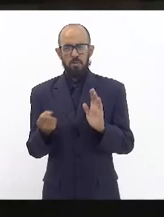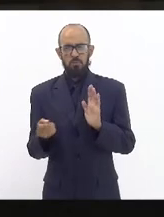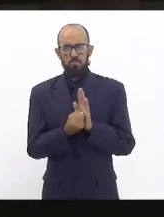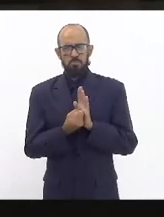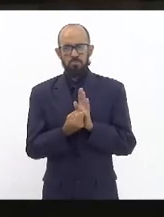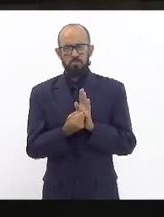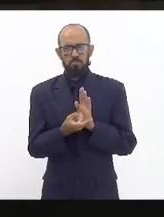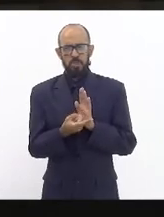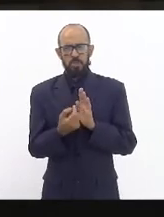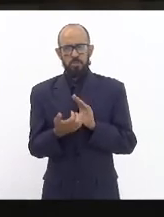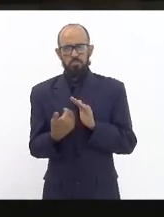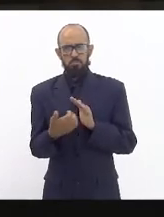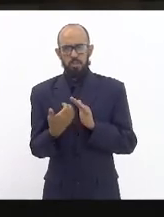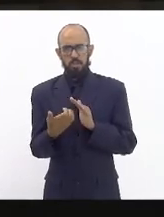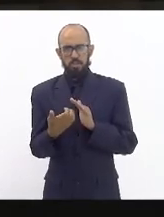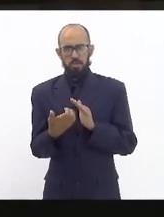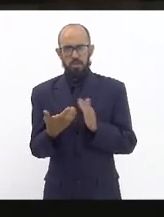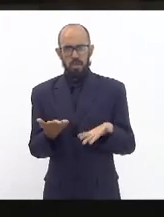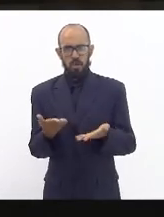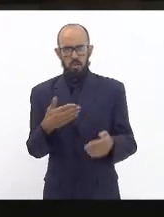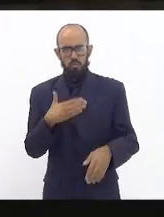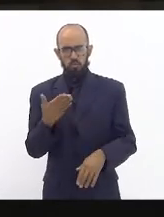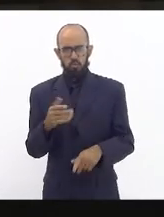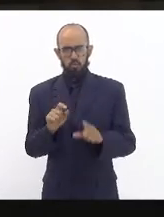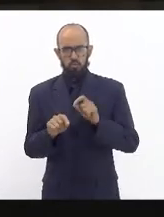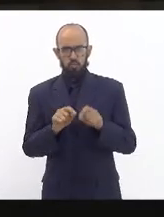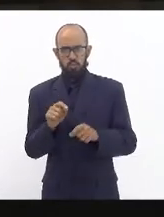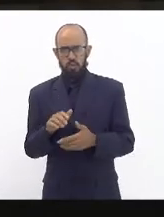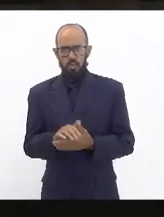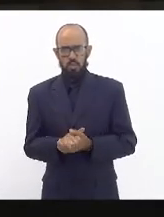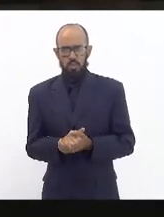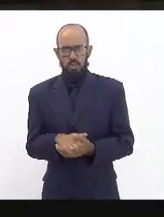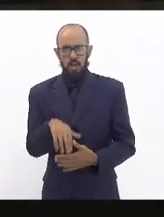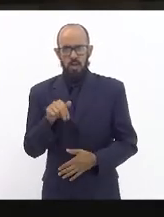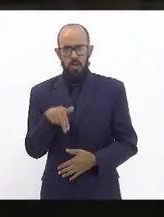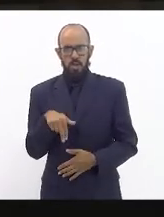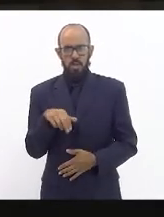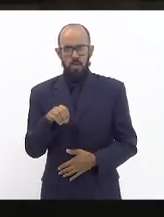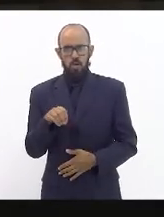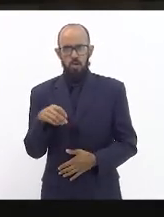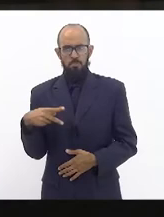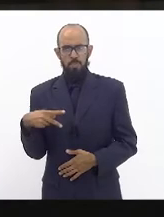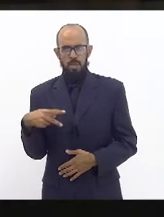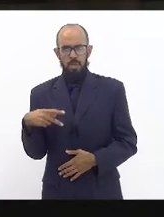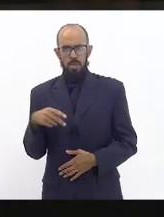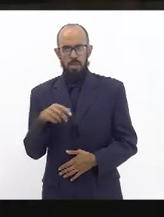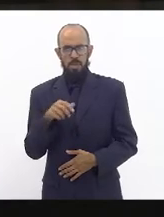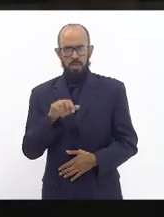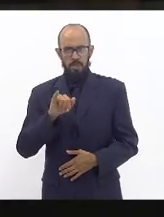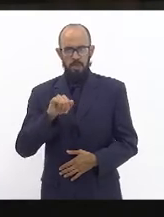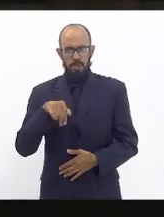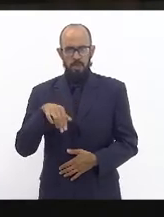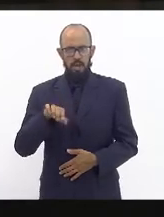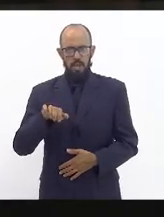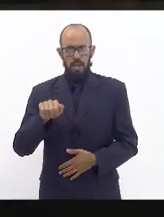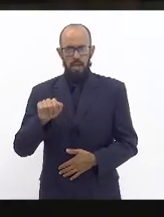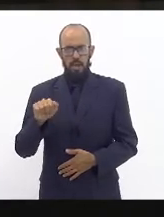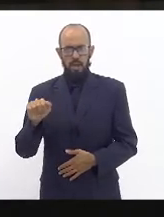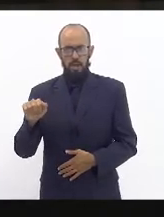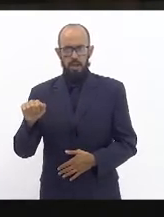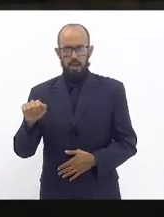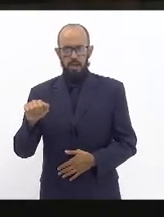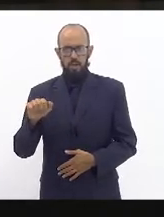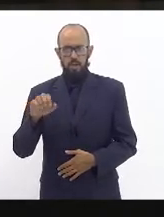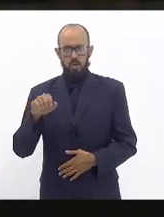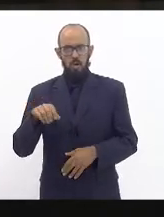agora olha o que assusta consideramos a NOP INEA 46 norma operacional de